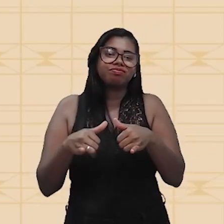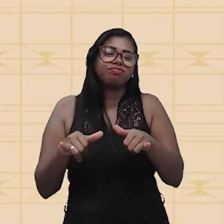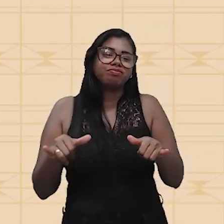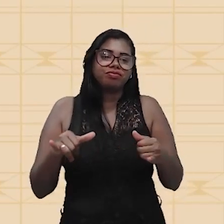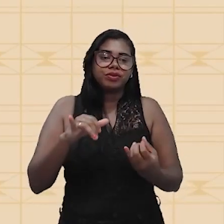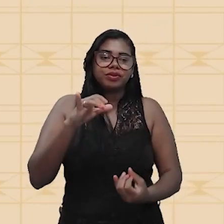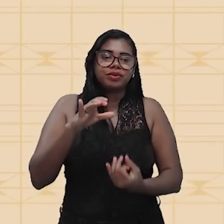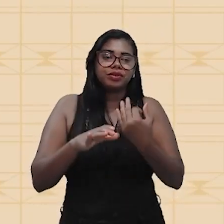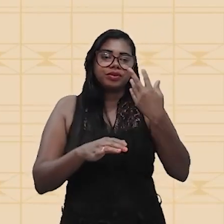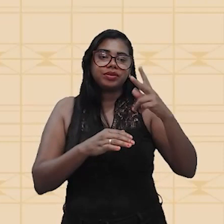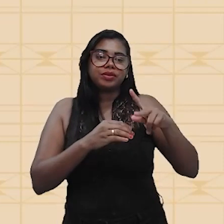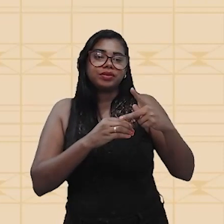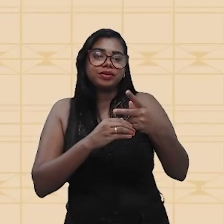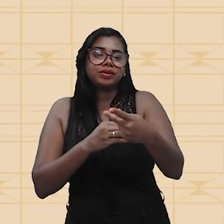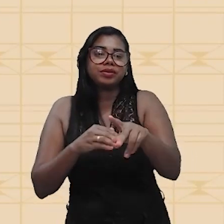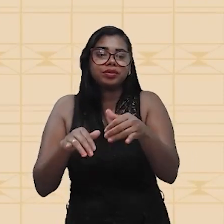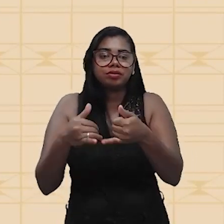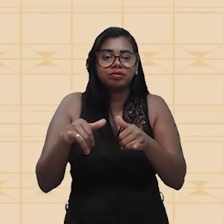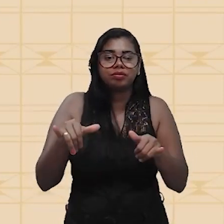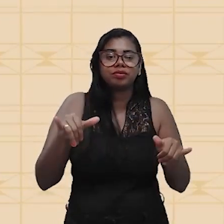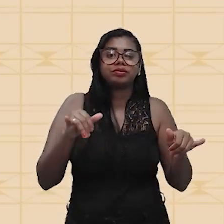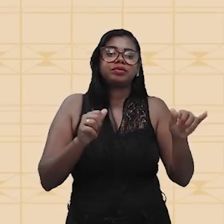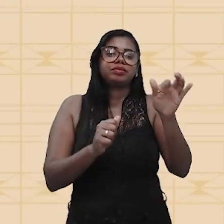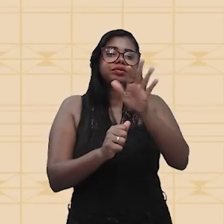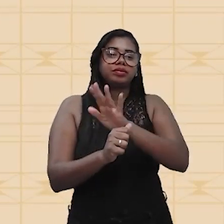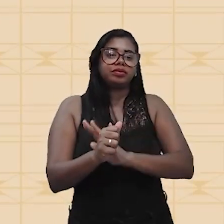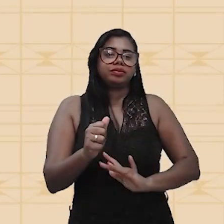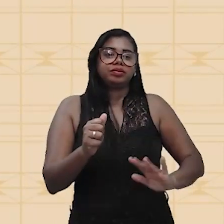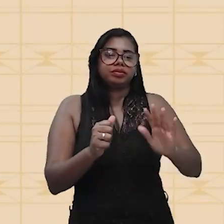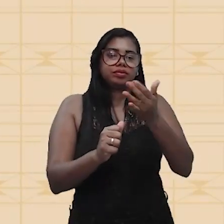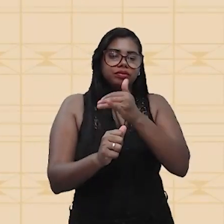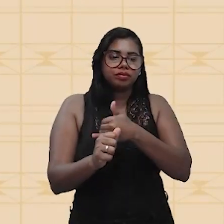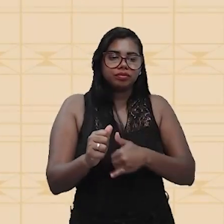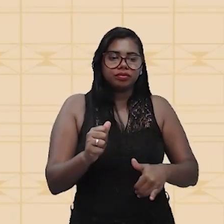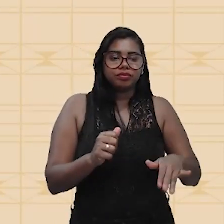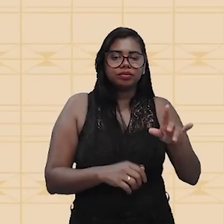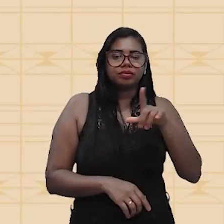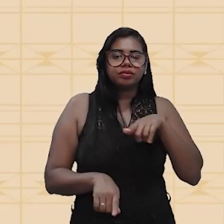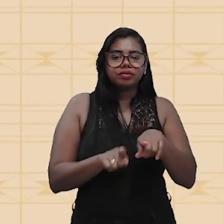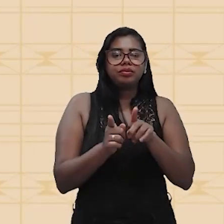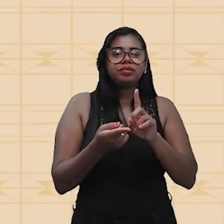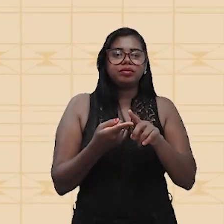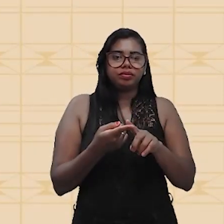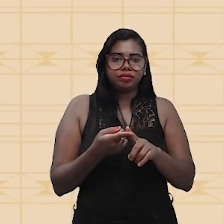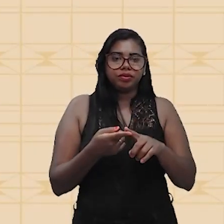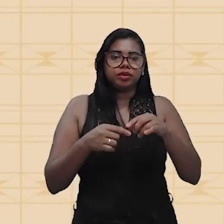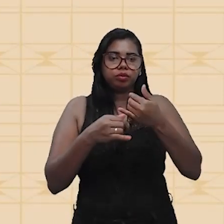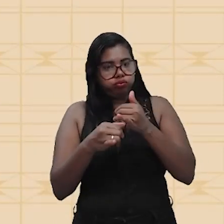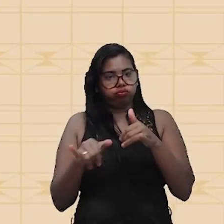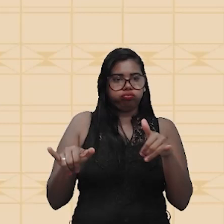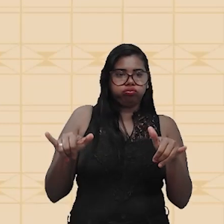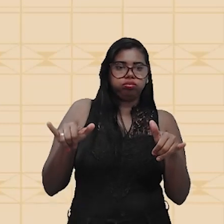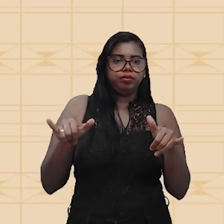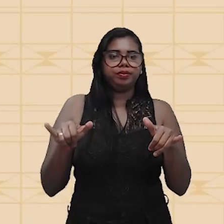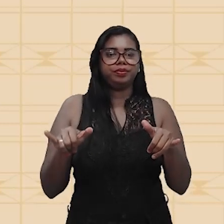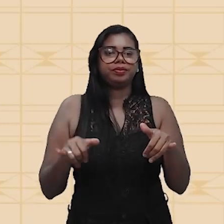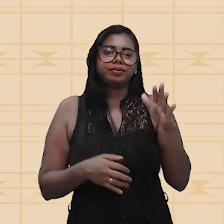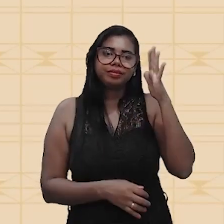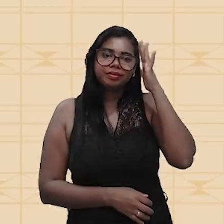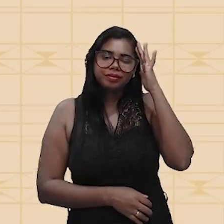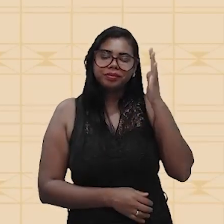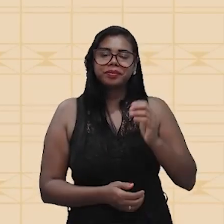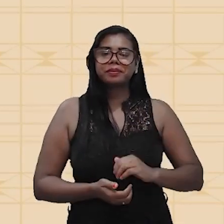contínuo dos elétrons, que é o que faz com que a gente tenha o circuito elétrico. Então, entendam, quando a gente